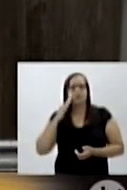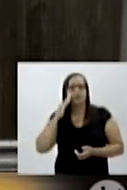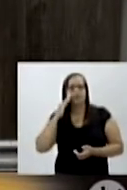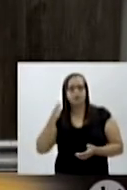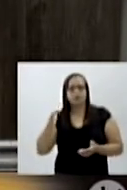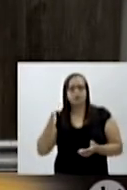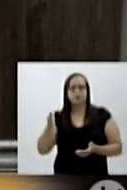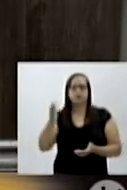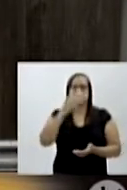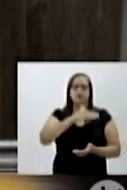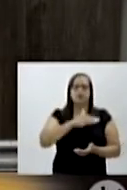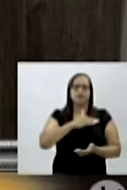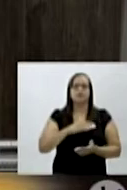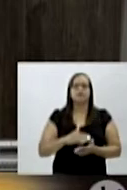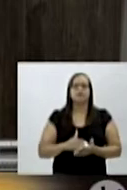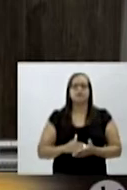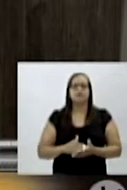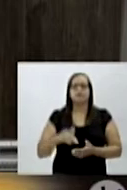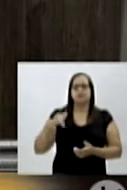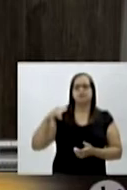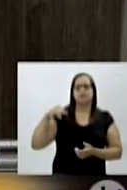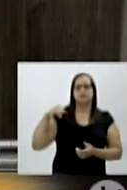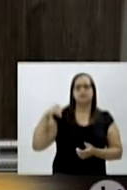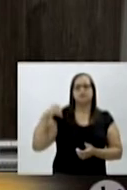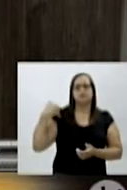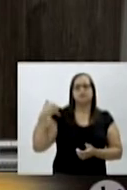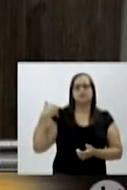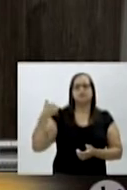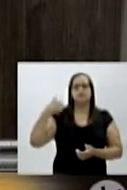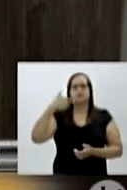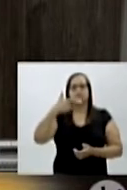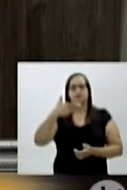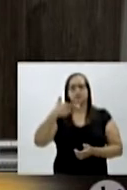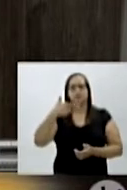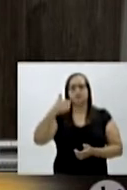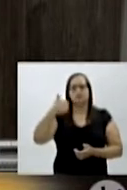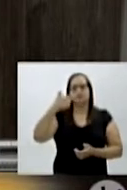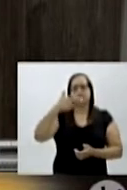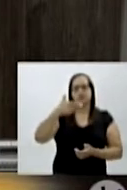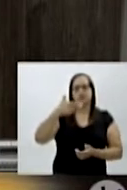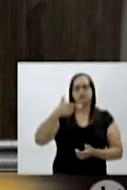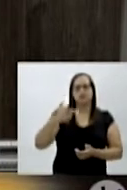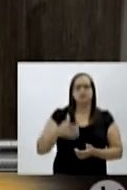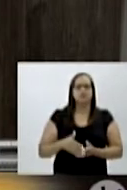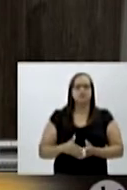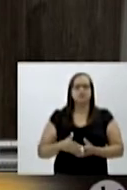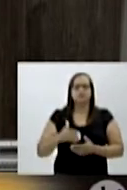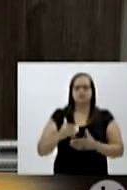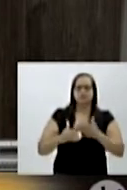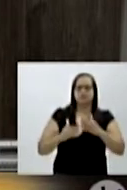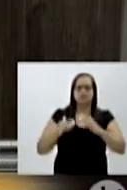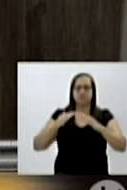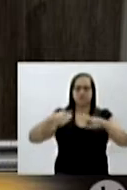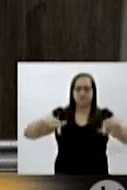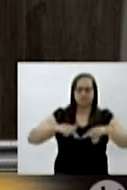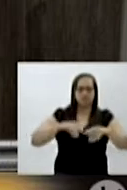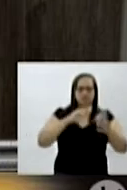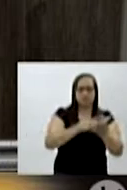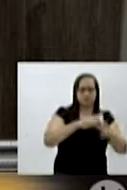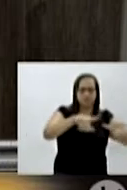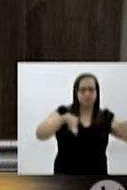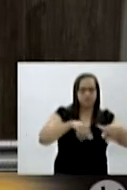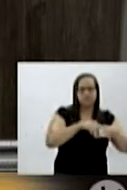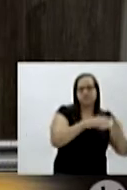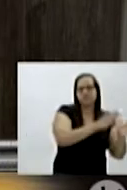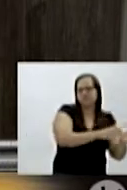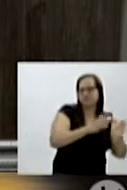ela estava chegando até 17 anos, daquela maneira, simplesmente passando de sala em sala, fazendo bolinha de